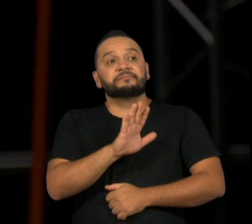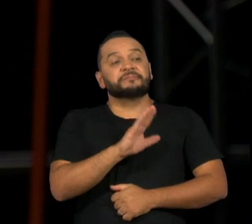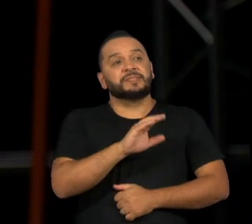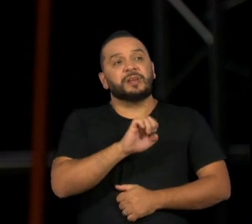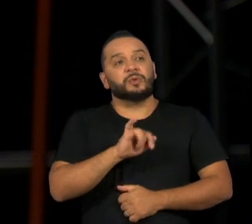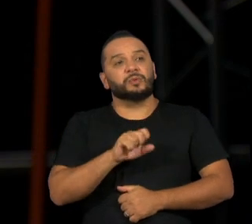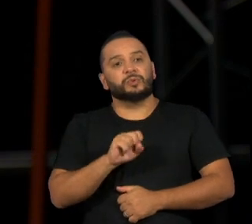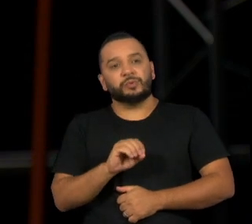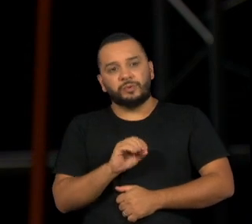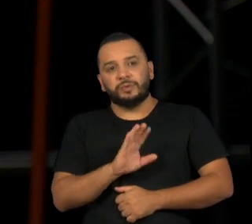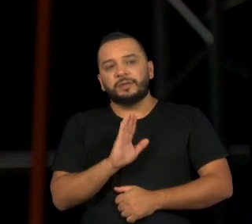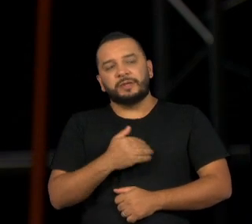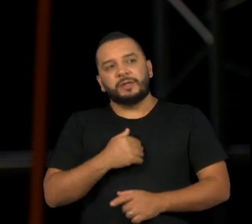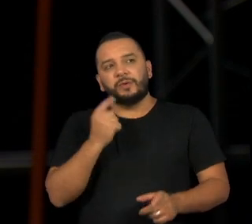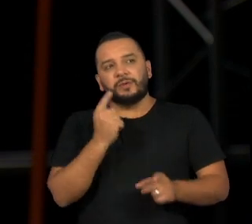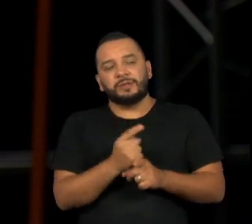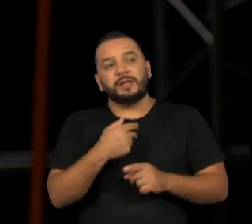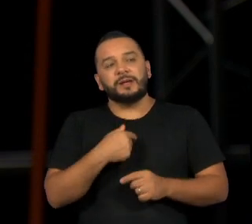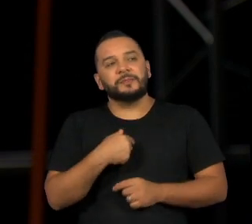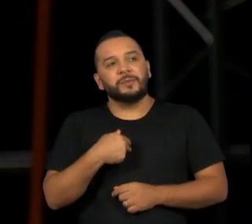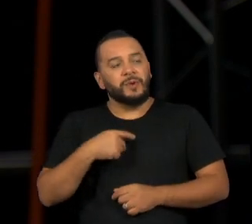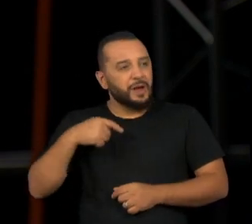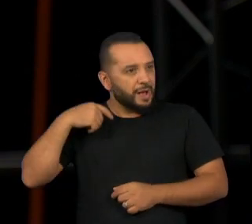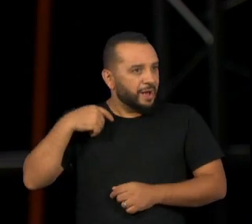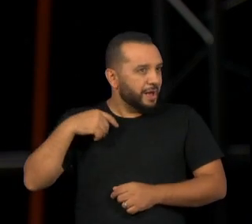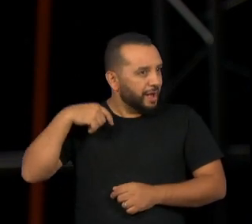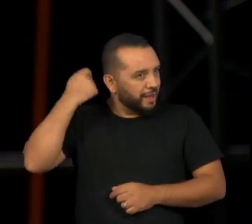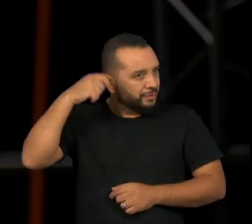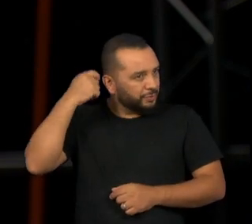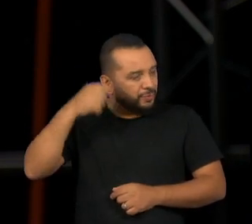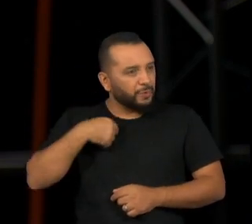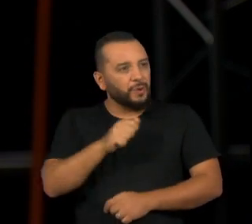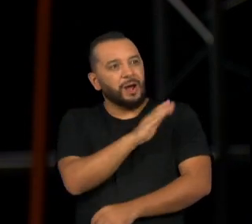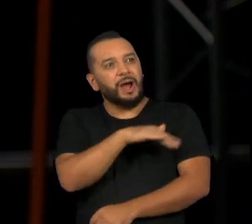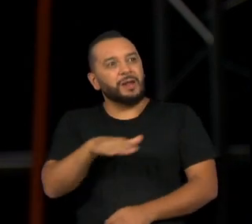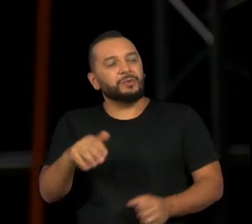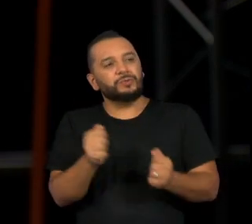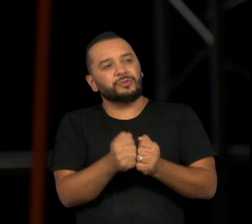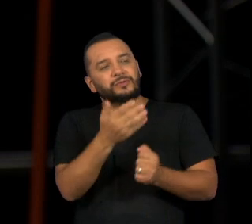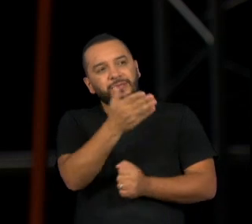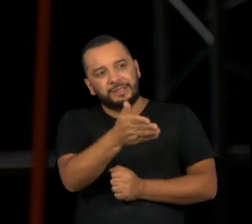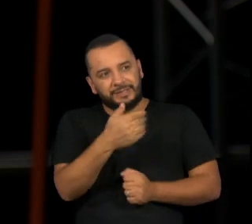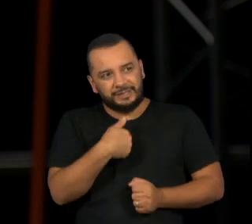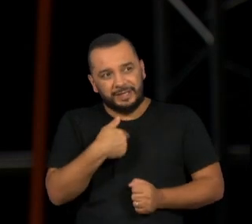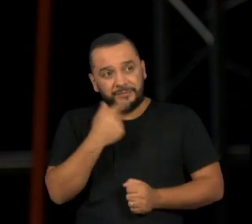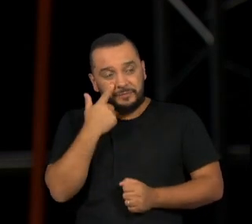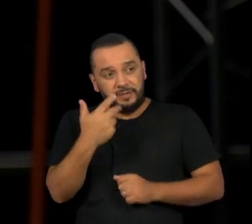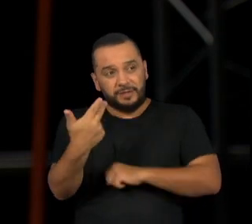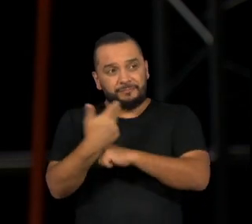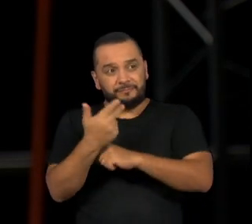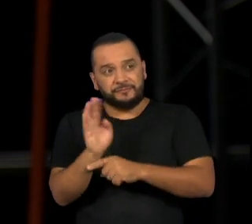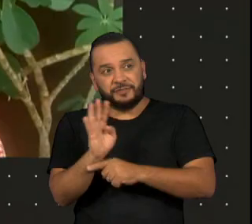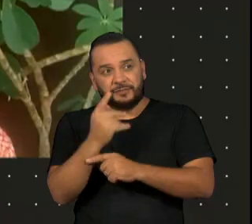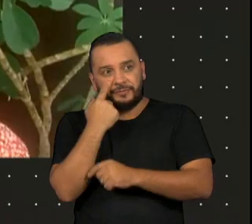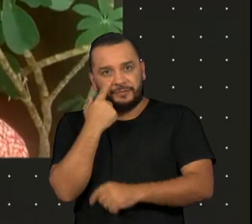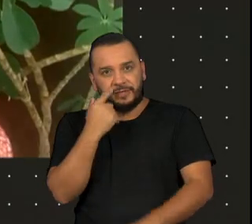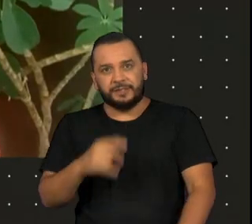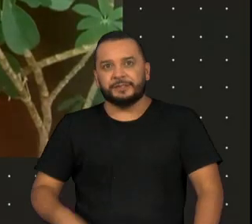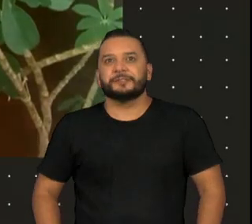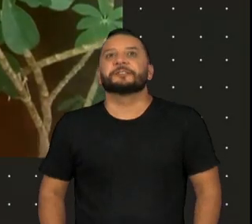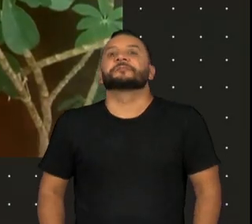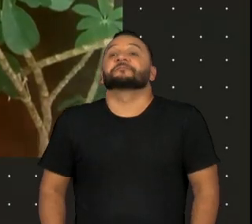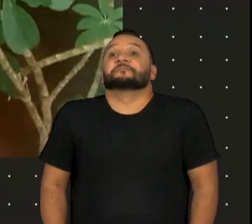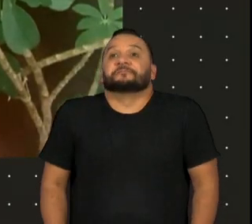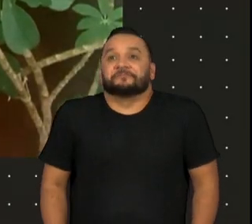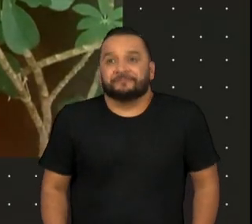encontrou um ator que foi aluno seu na EAD e pediu para gravar uma mensagem sobre você. Vamos ver o que ele tem a dizer? Pois